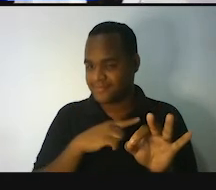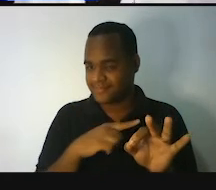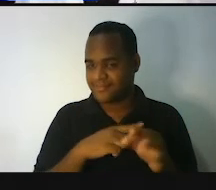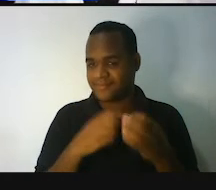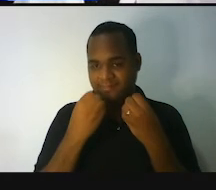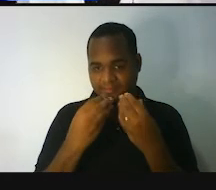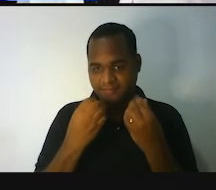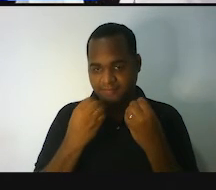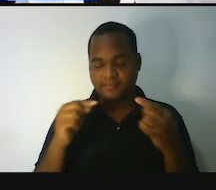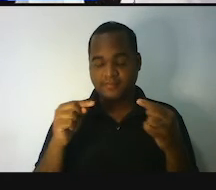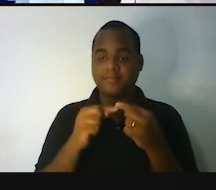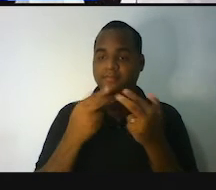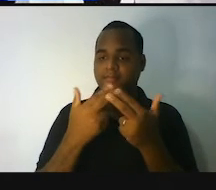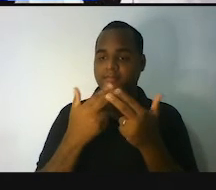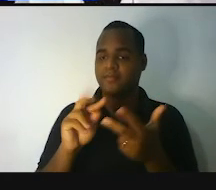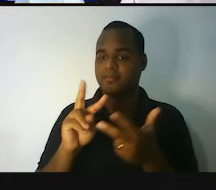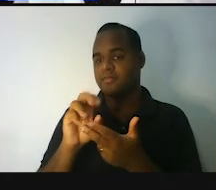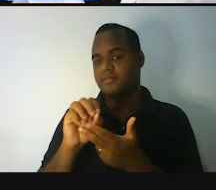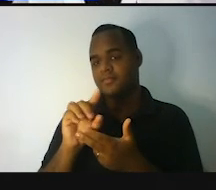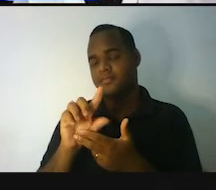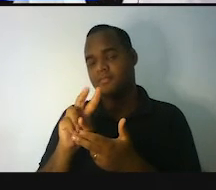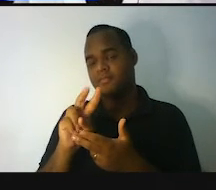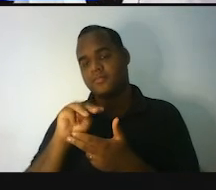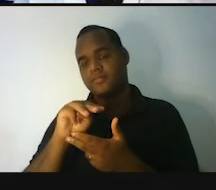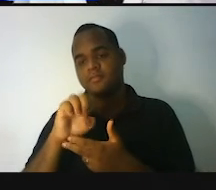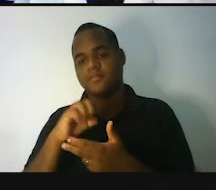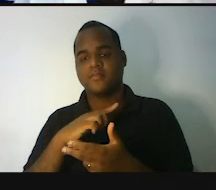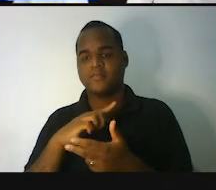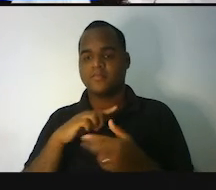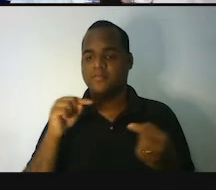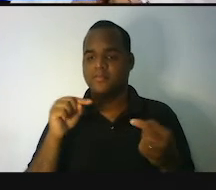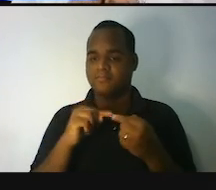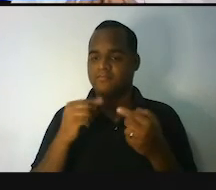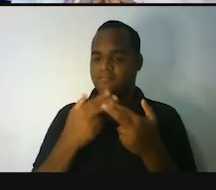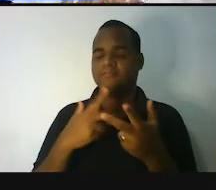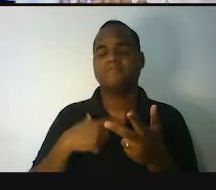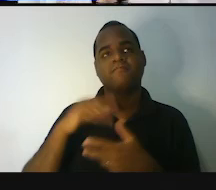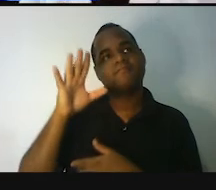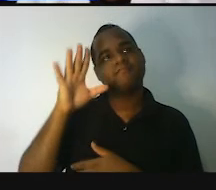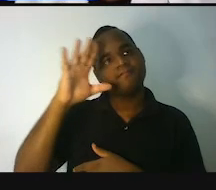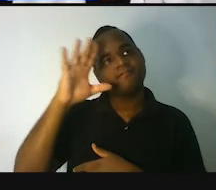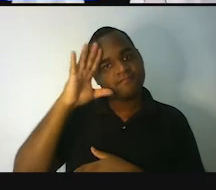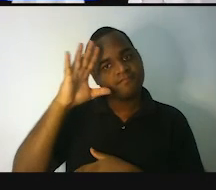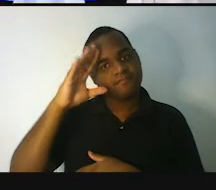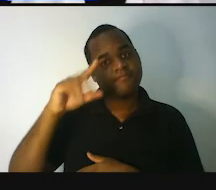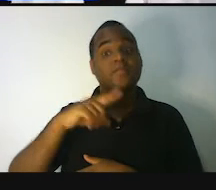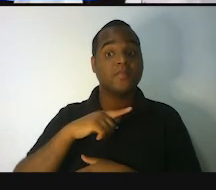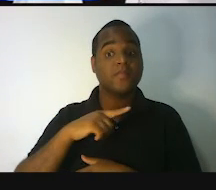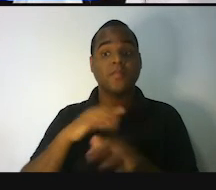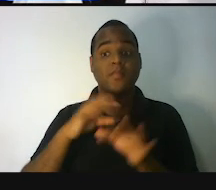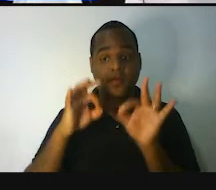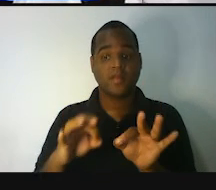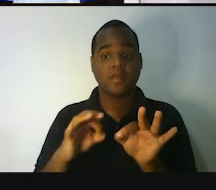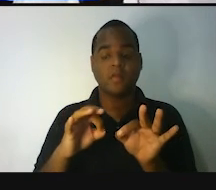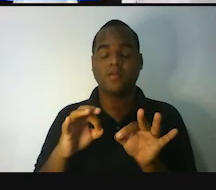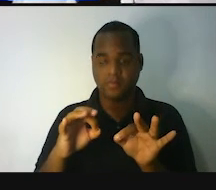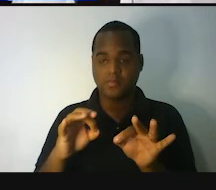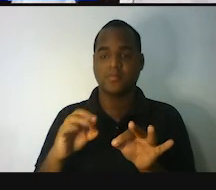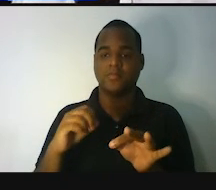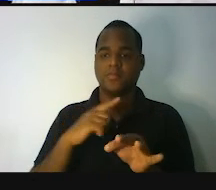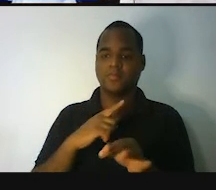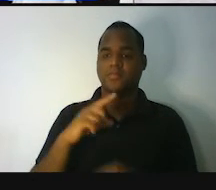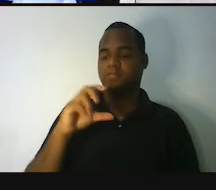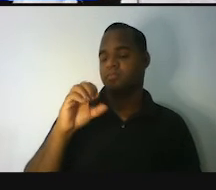desse negócio de volume, tá bom? Então vamos supor, vamos imaginar que esse